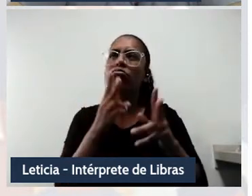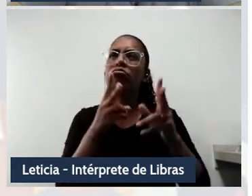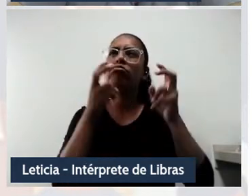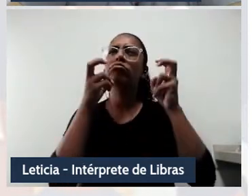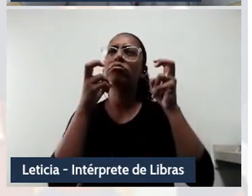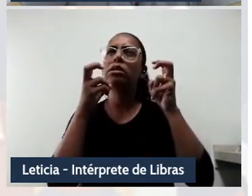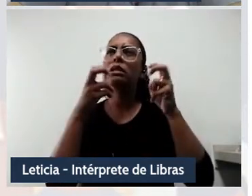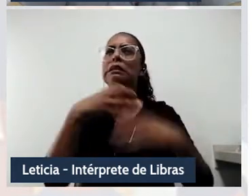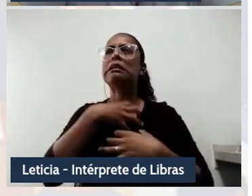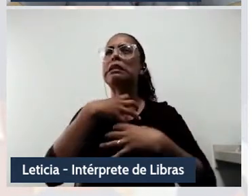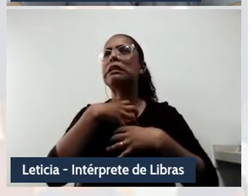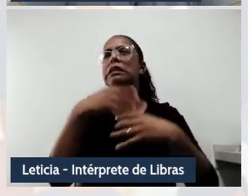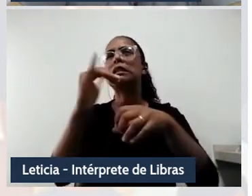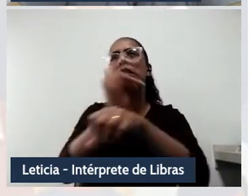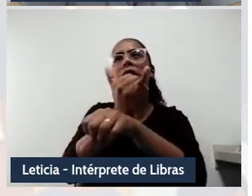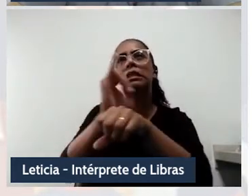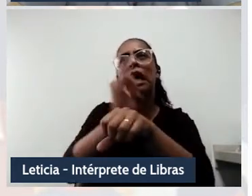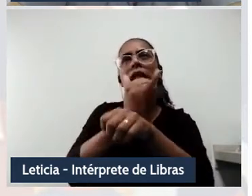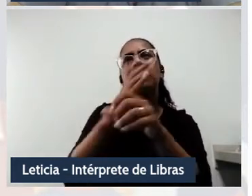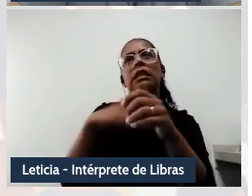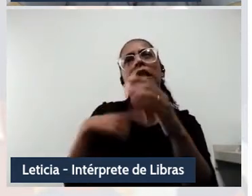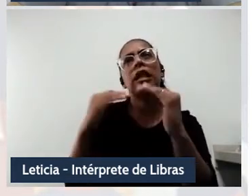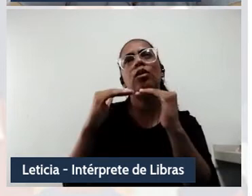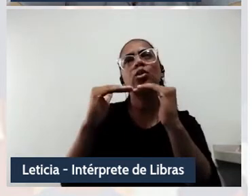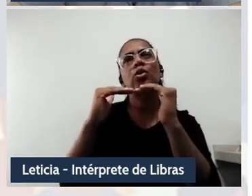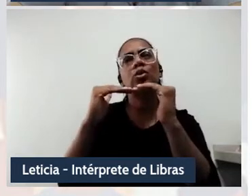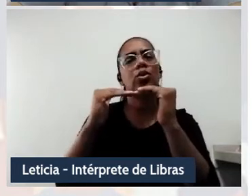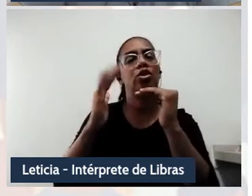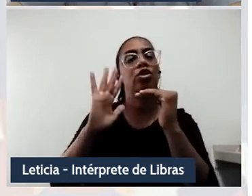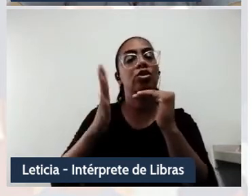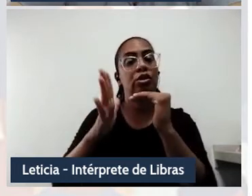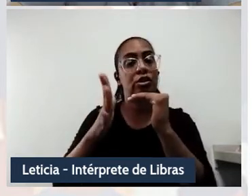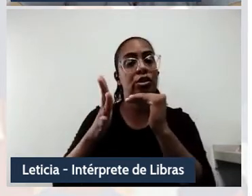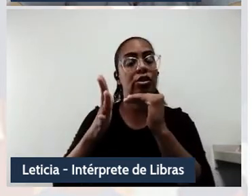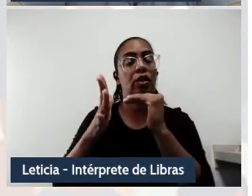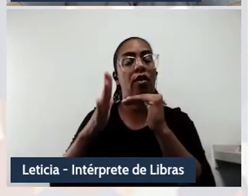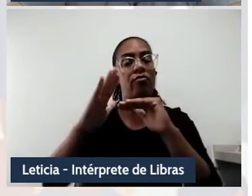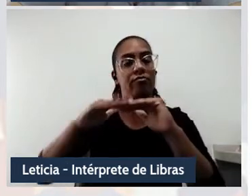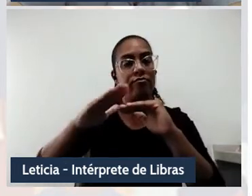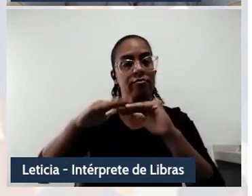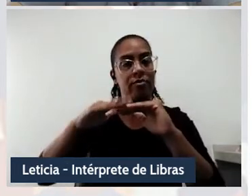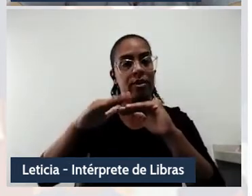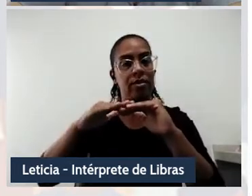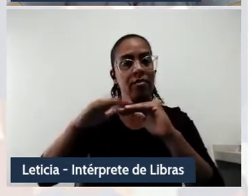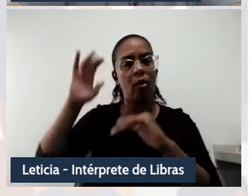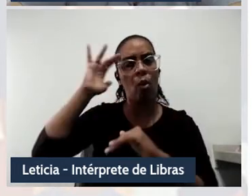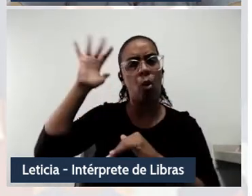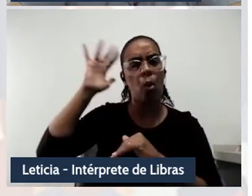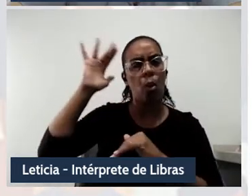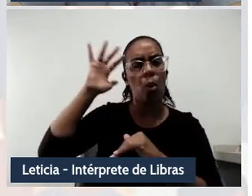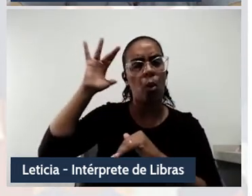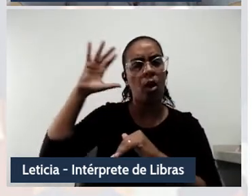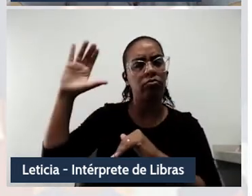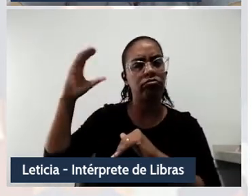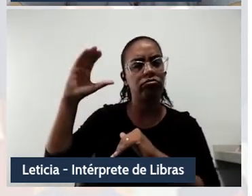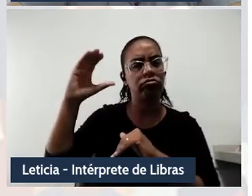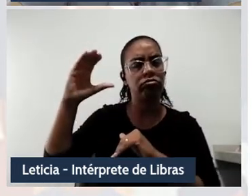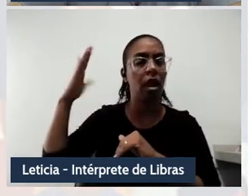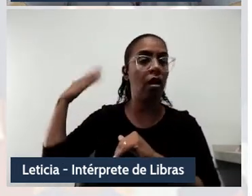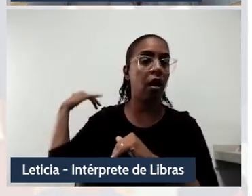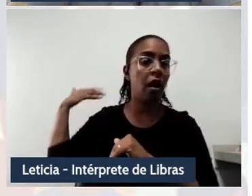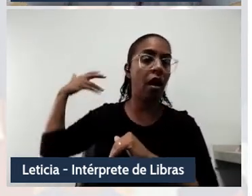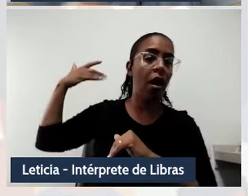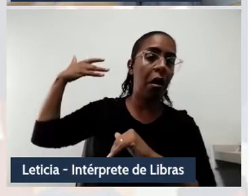com base em padrões detectados por elas mesmas. Produto de fantasia de ficção científica do passado, a temida